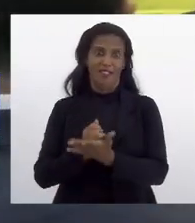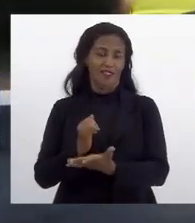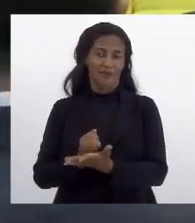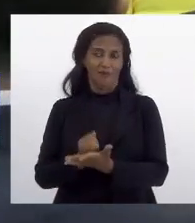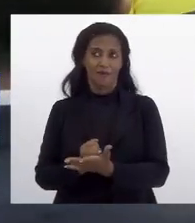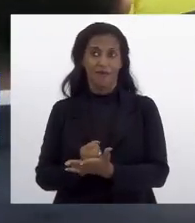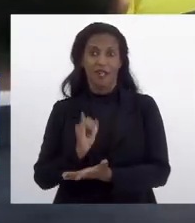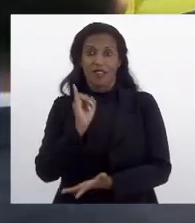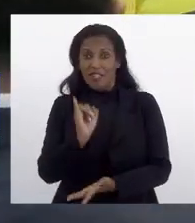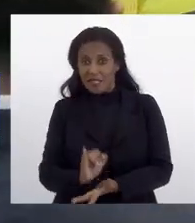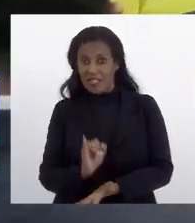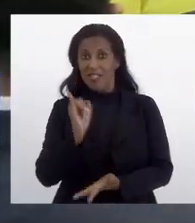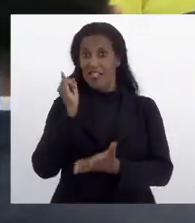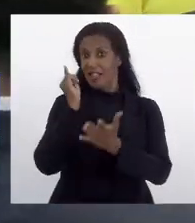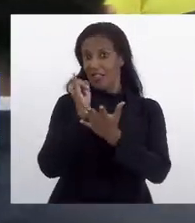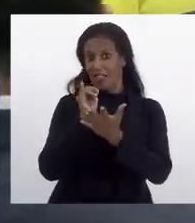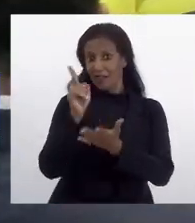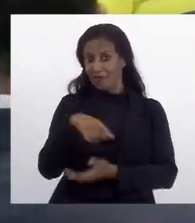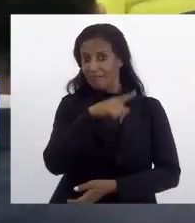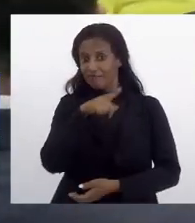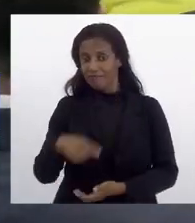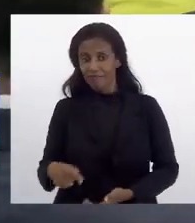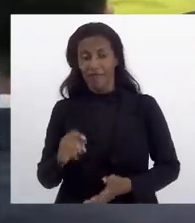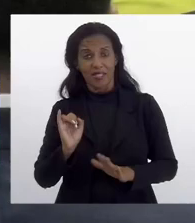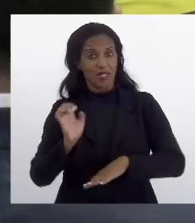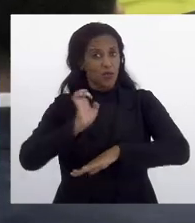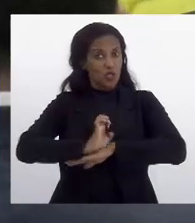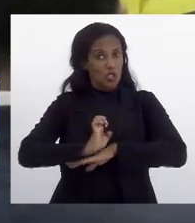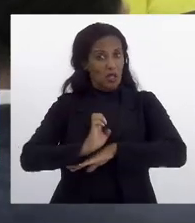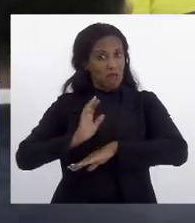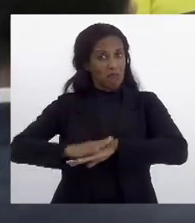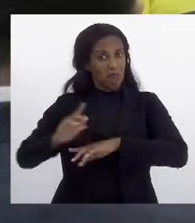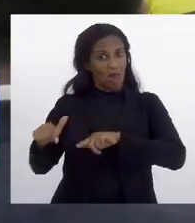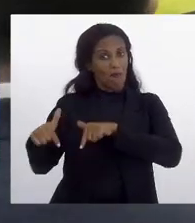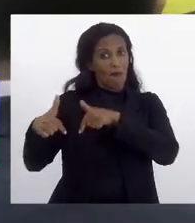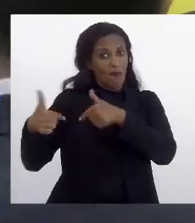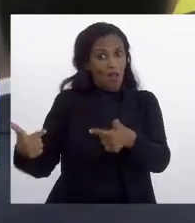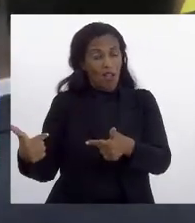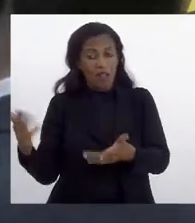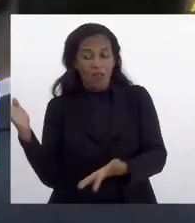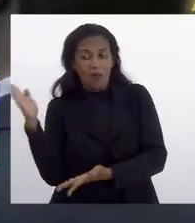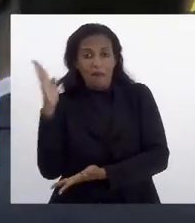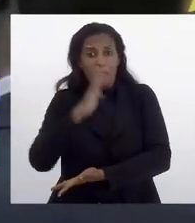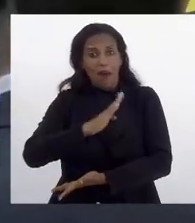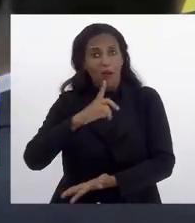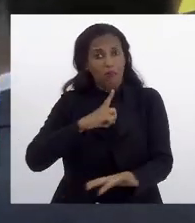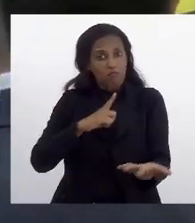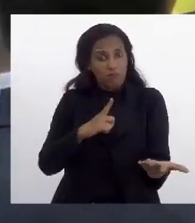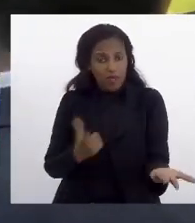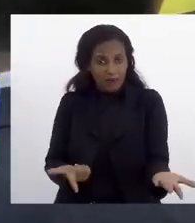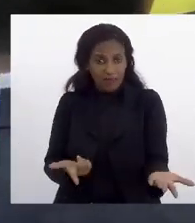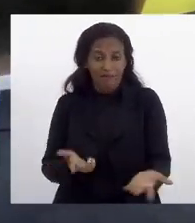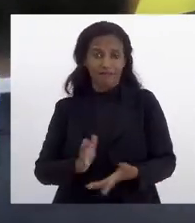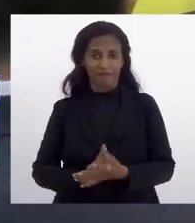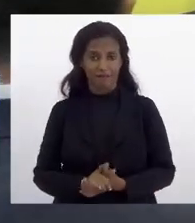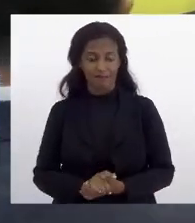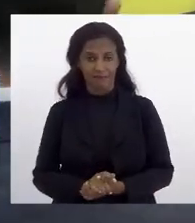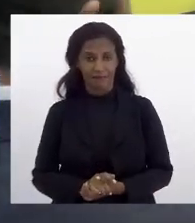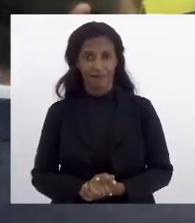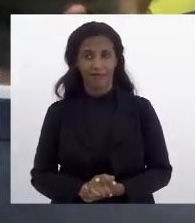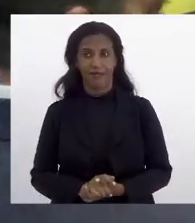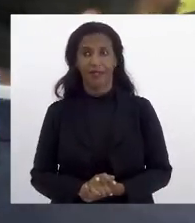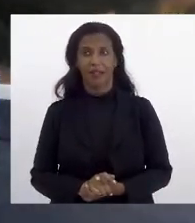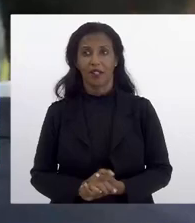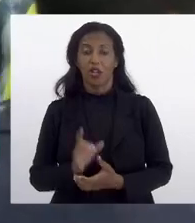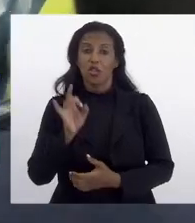Se é isento, se o Estado vai fazer, que mal vai fazer isso? Que mal vai fazer